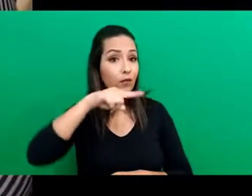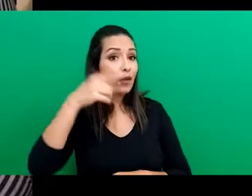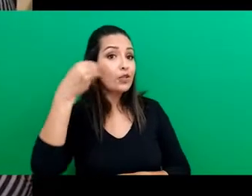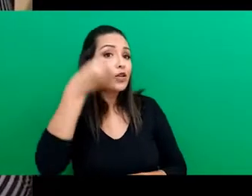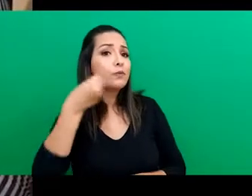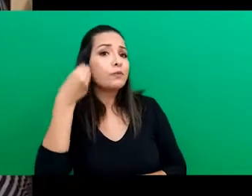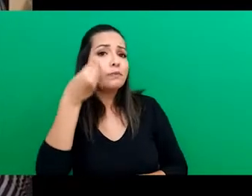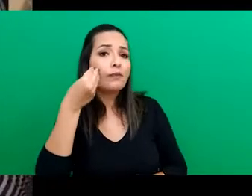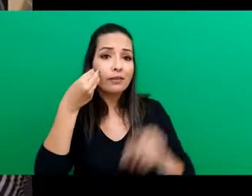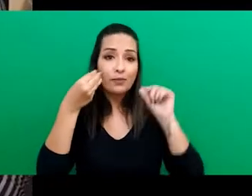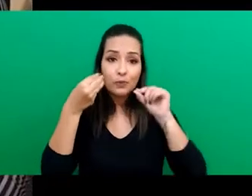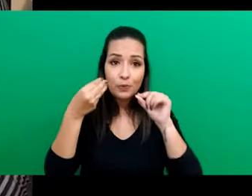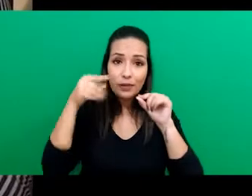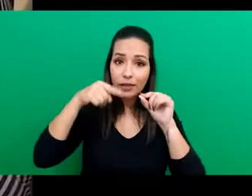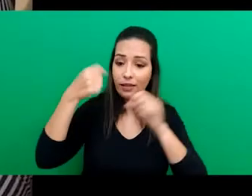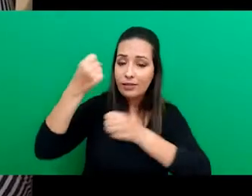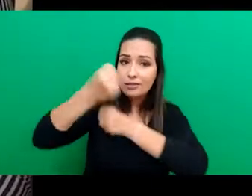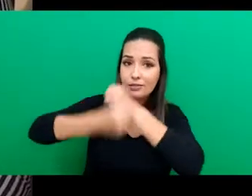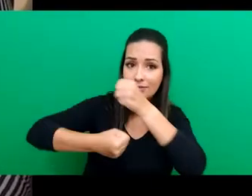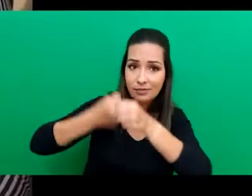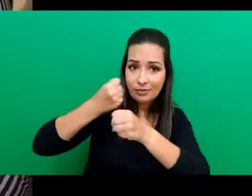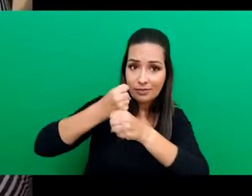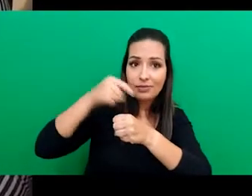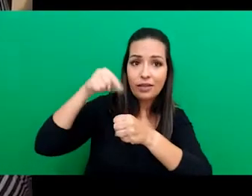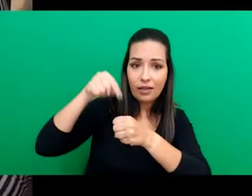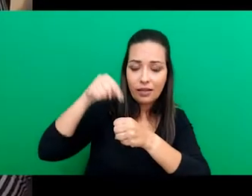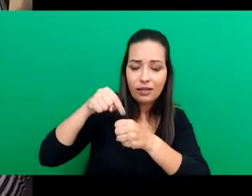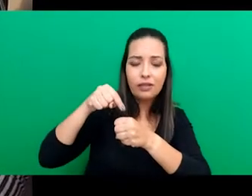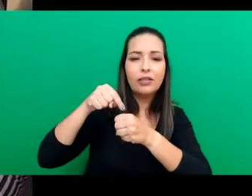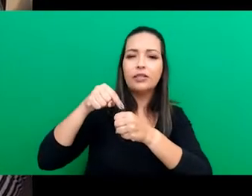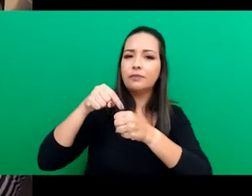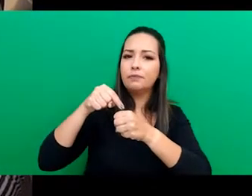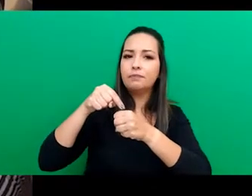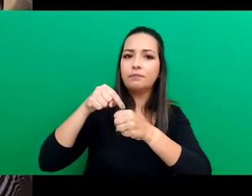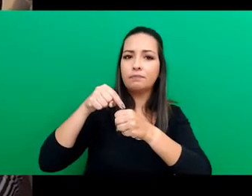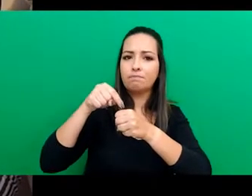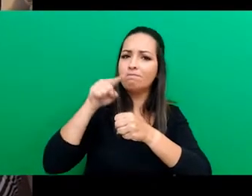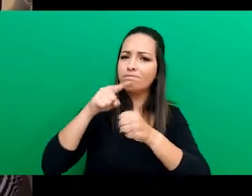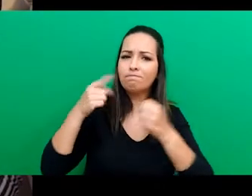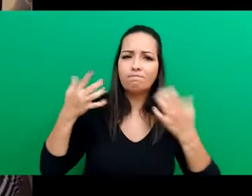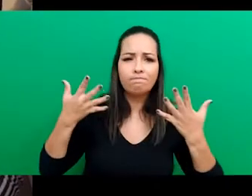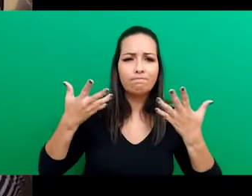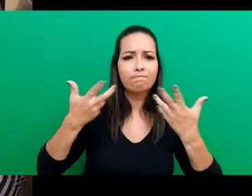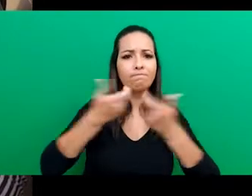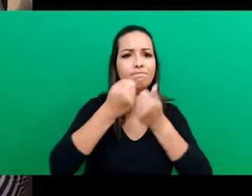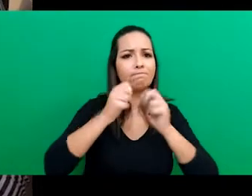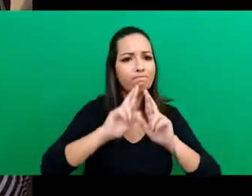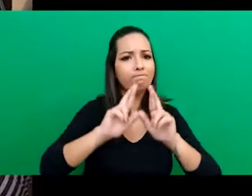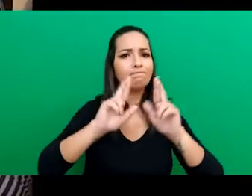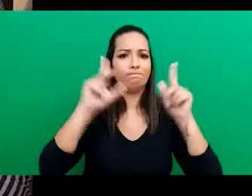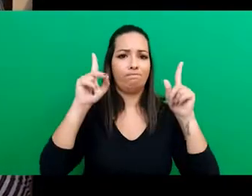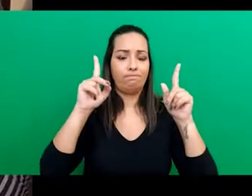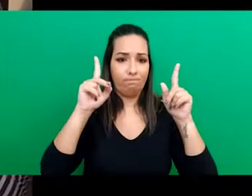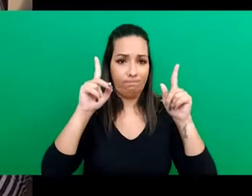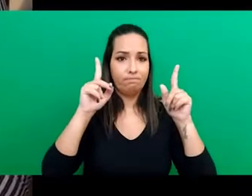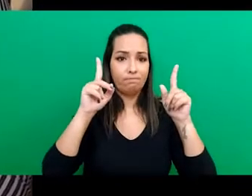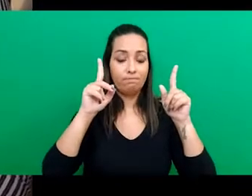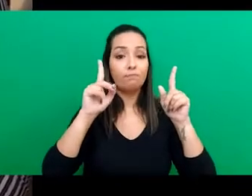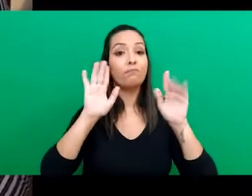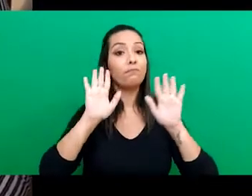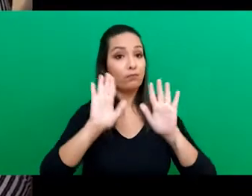Nossa experiência este ano com Rio Refugias foi online, então foi uma coisa diferente,